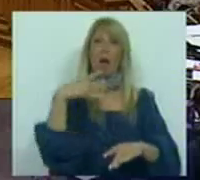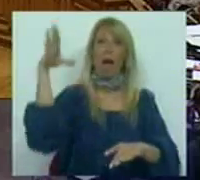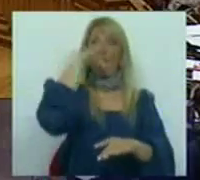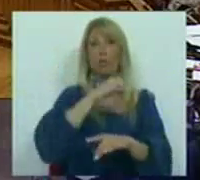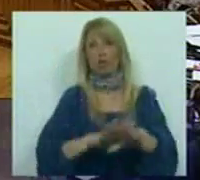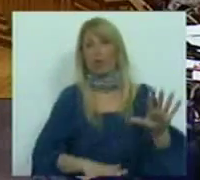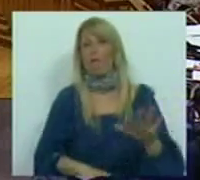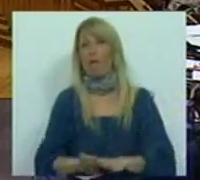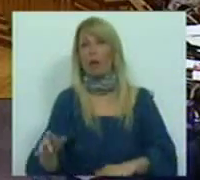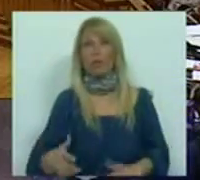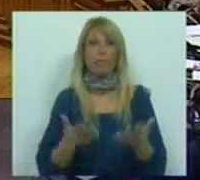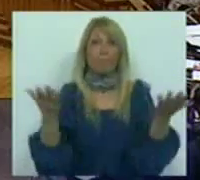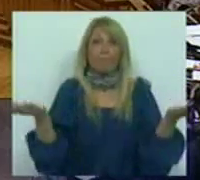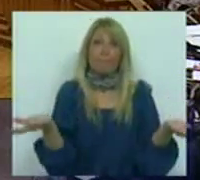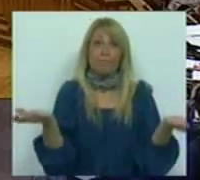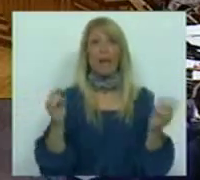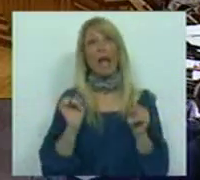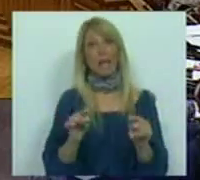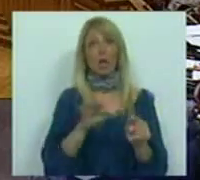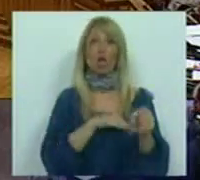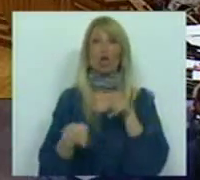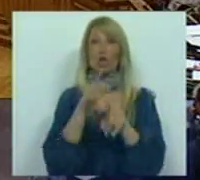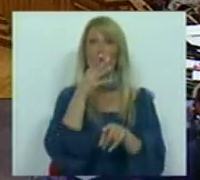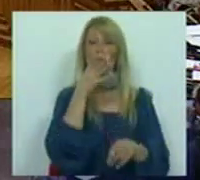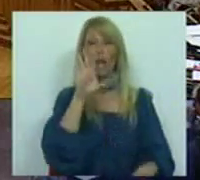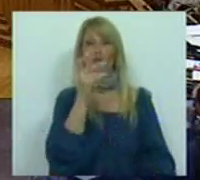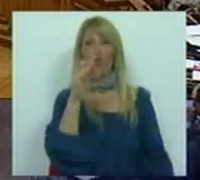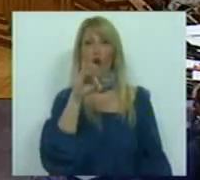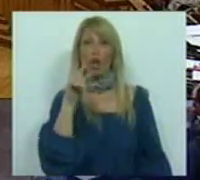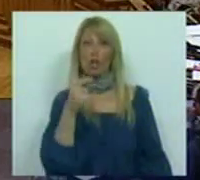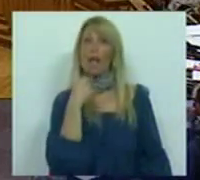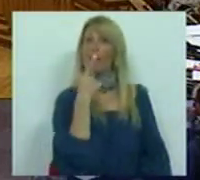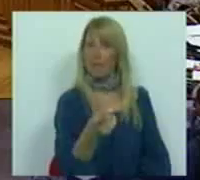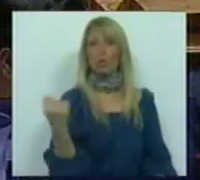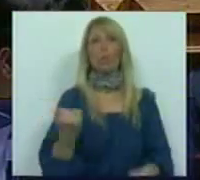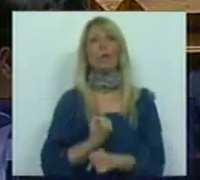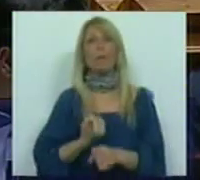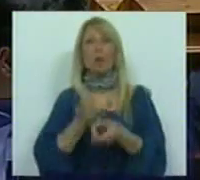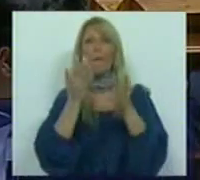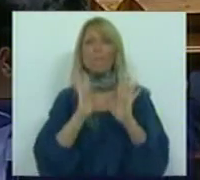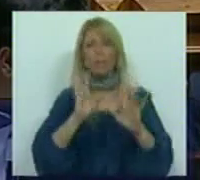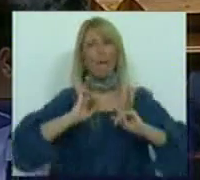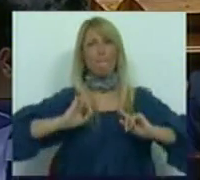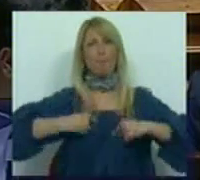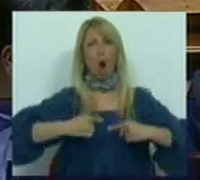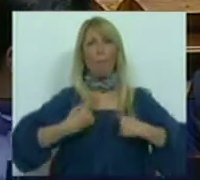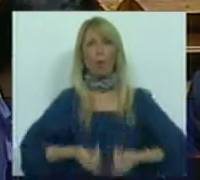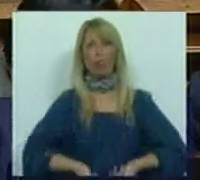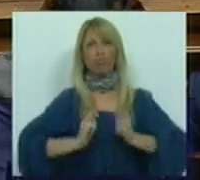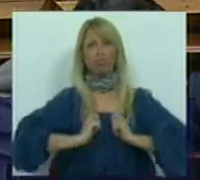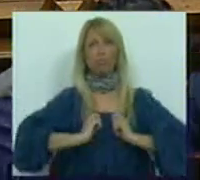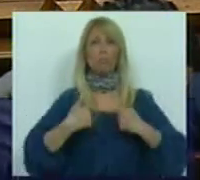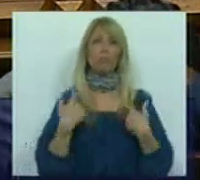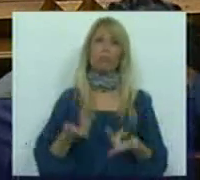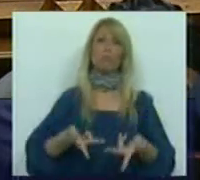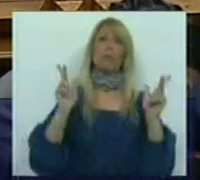são praticados. E, portanto, aquilo que o Sr. Deputado José Estrecha aqui diz, que o trabalhador deve ser entregue a si próprio, que a sua emancipação